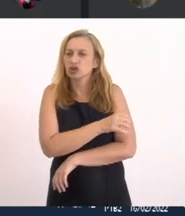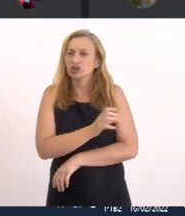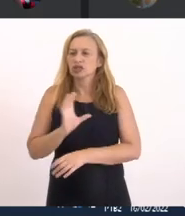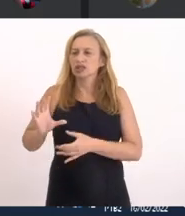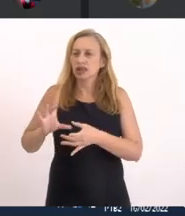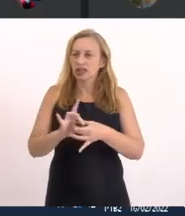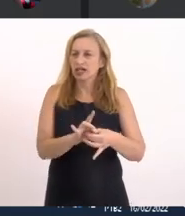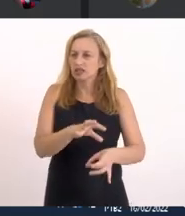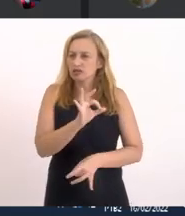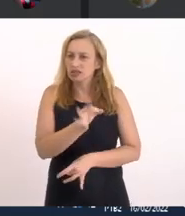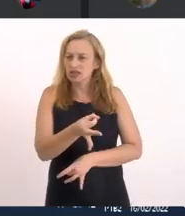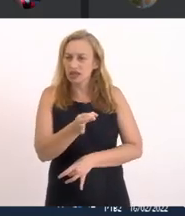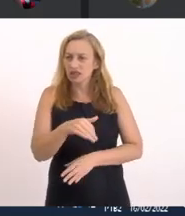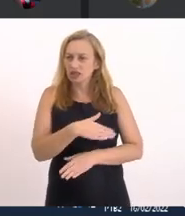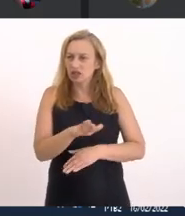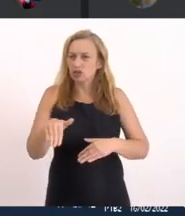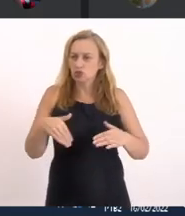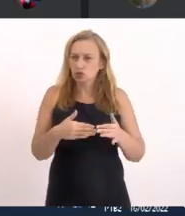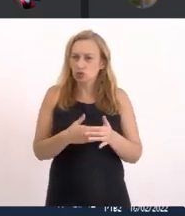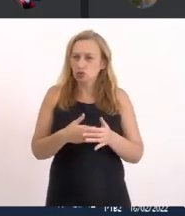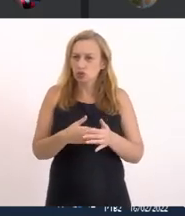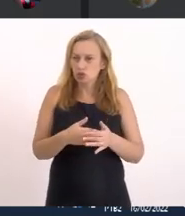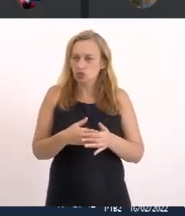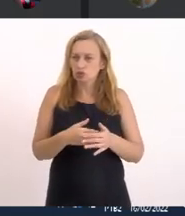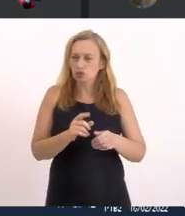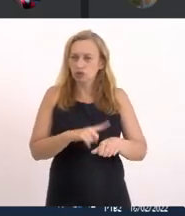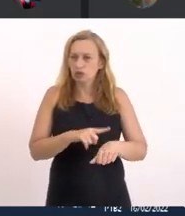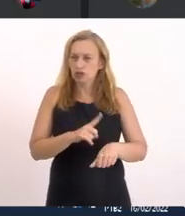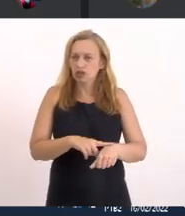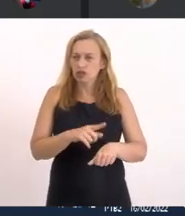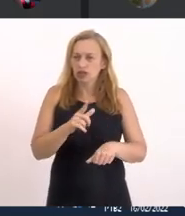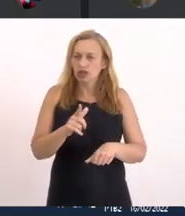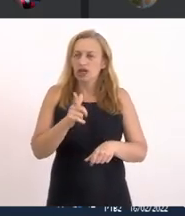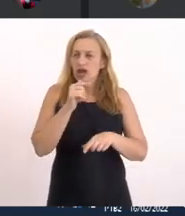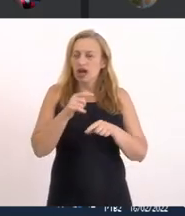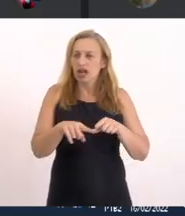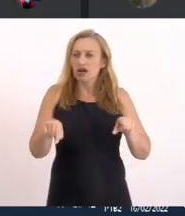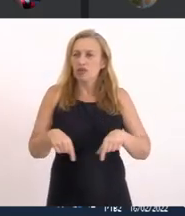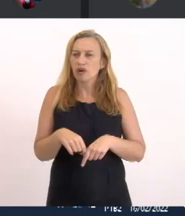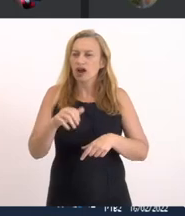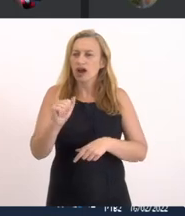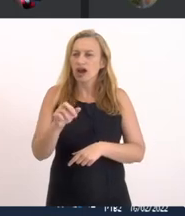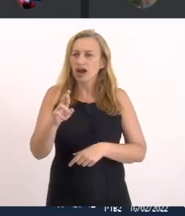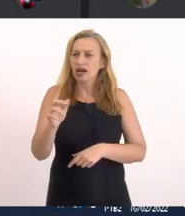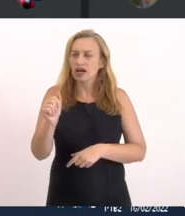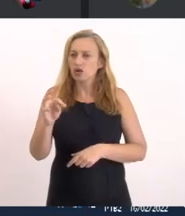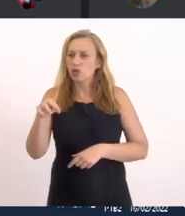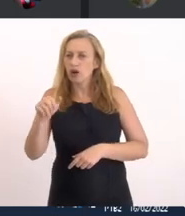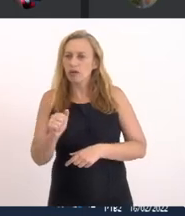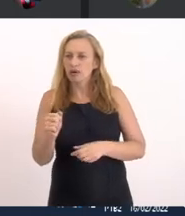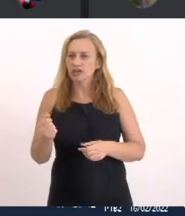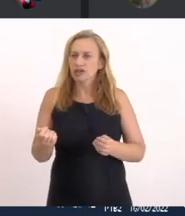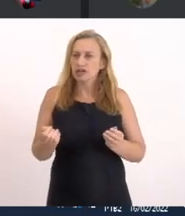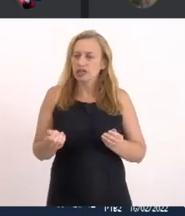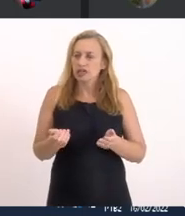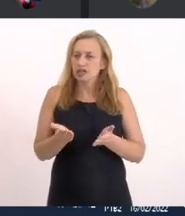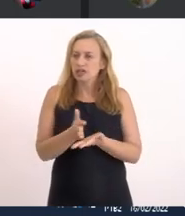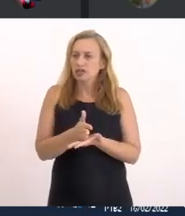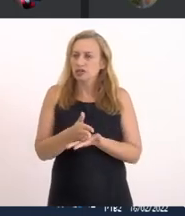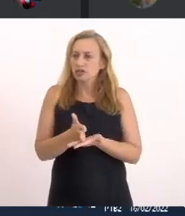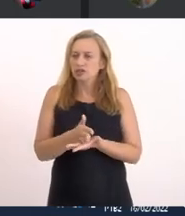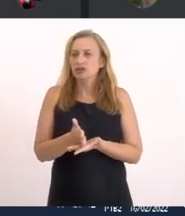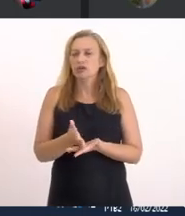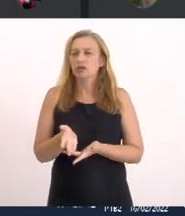Ligação permanente Ao longo De toda a vida Dela É a lagoa De Geraldoama Todas as demais Eram Temporadas